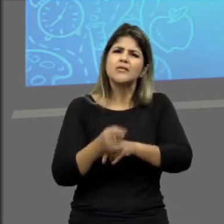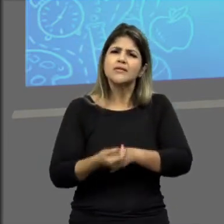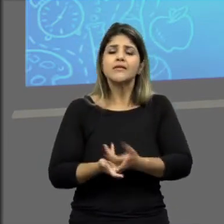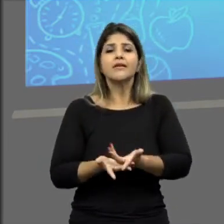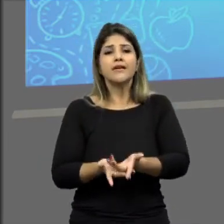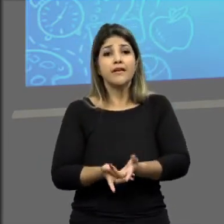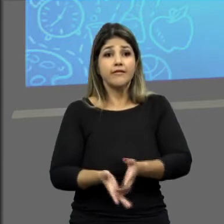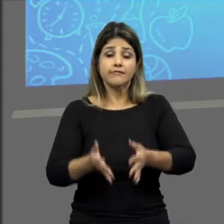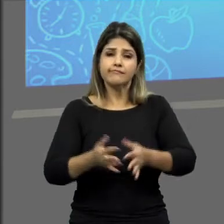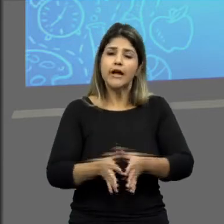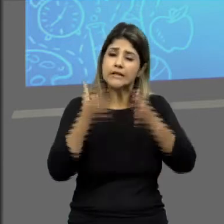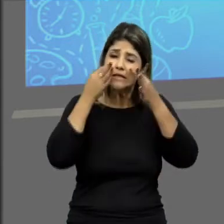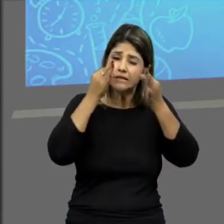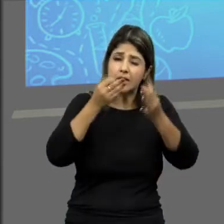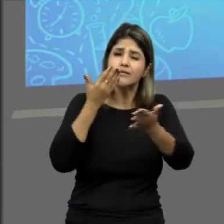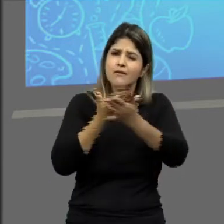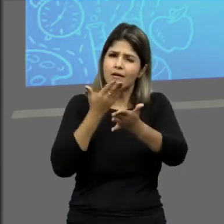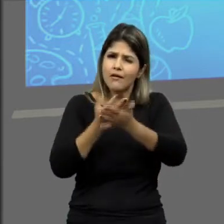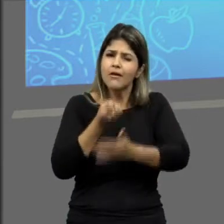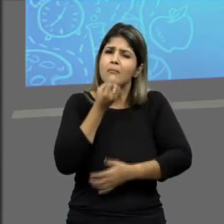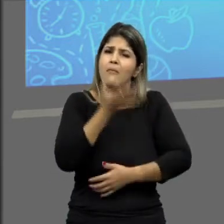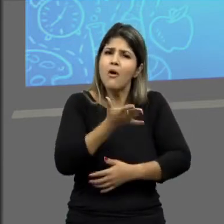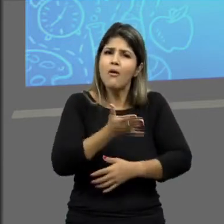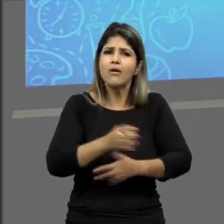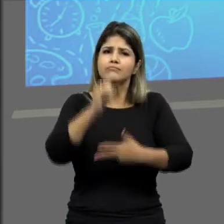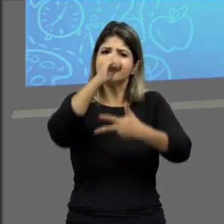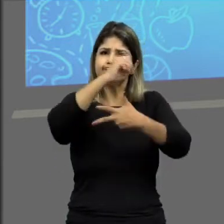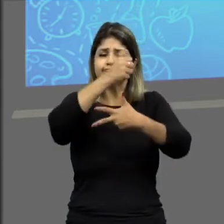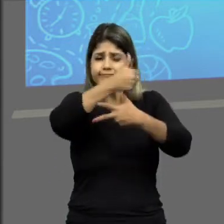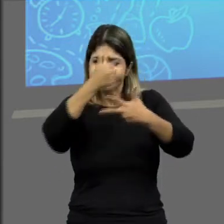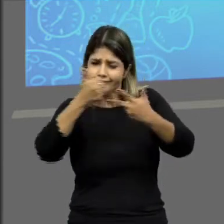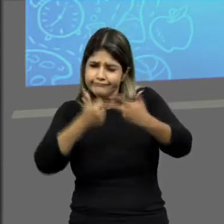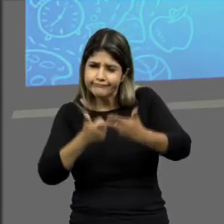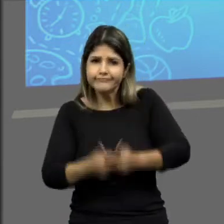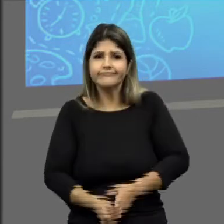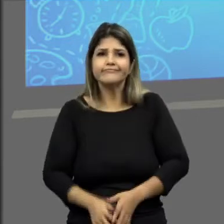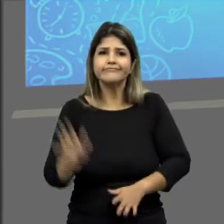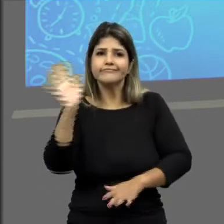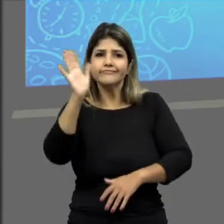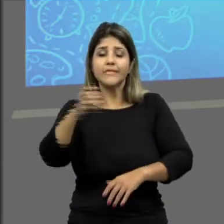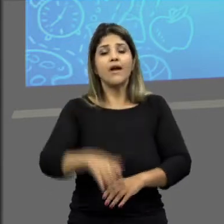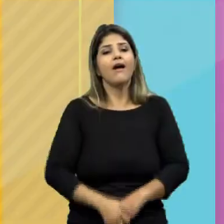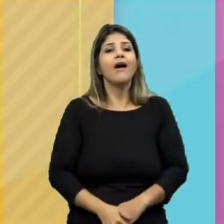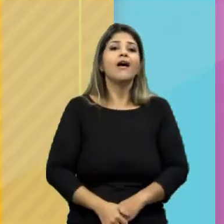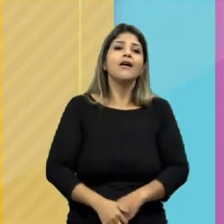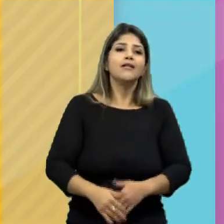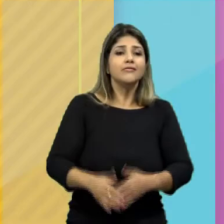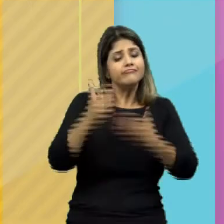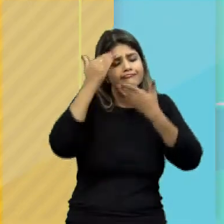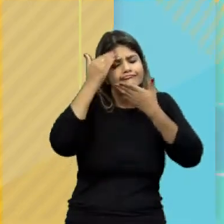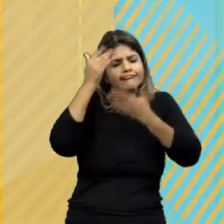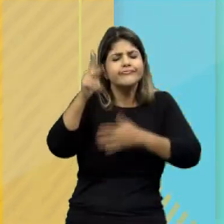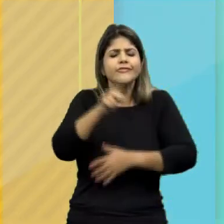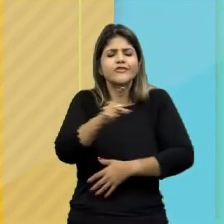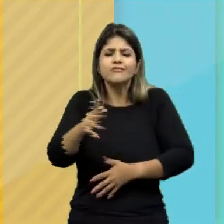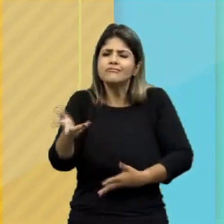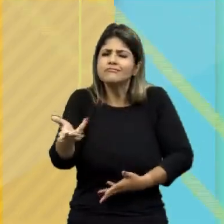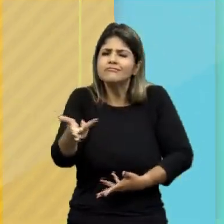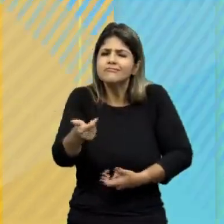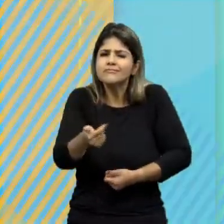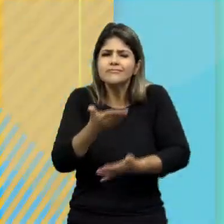menos um pouquinho, né? E fica ligado, que vai vir muita aulinha boa aí no Goiás Bem no Enem. Valeu e até a próxima. Valeu, professor, pela